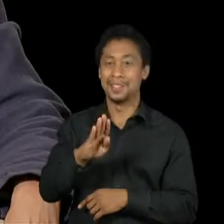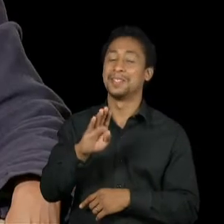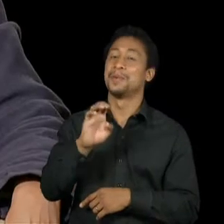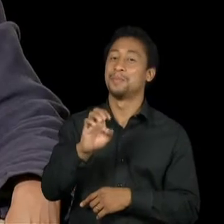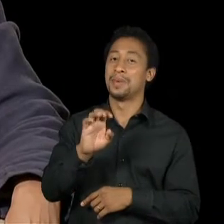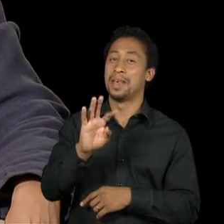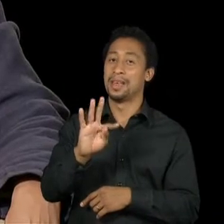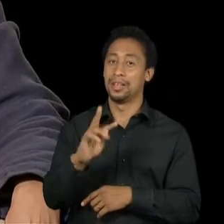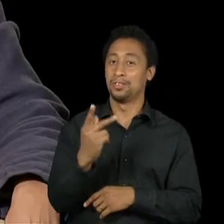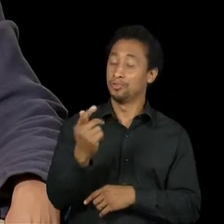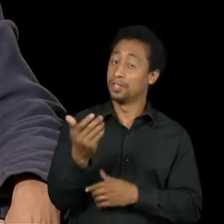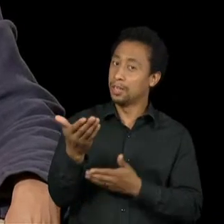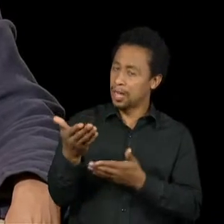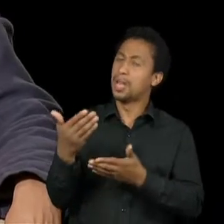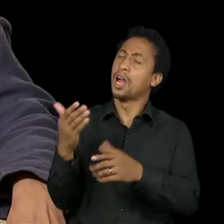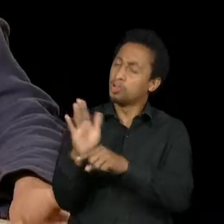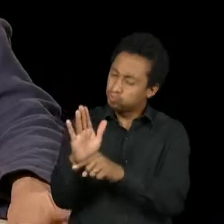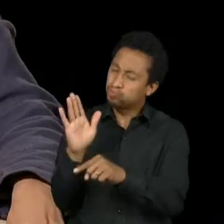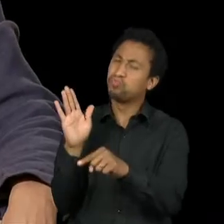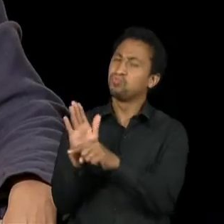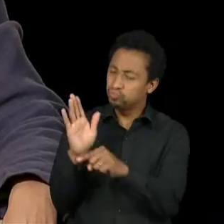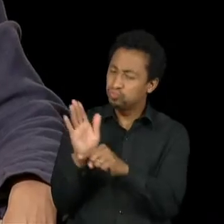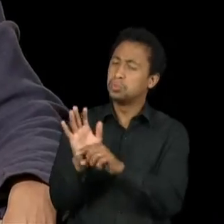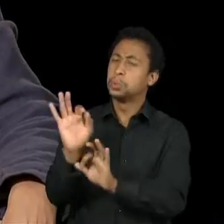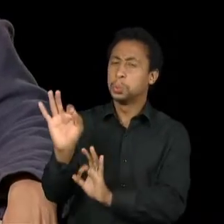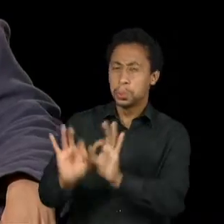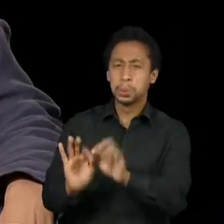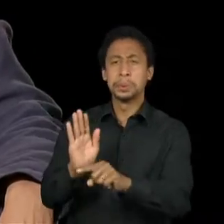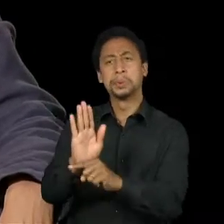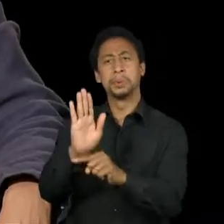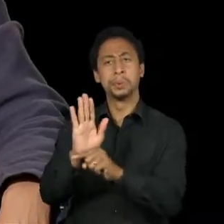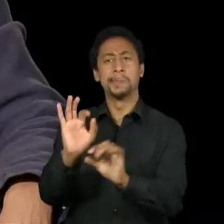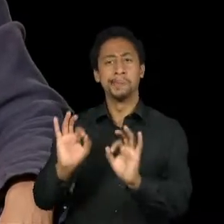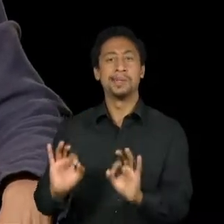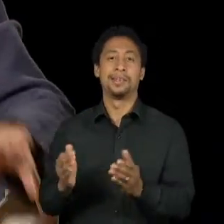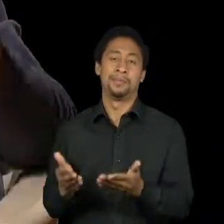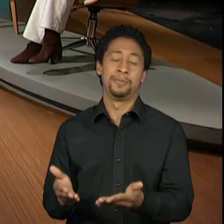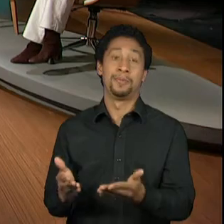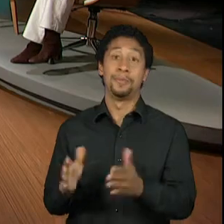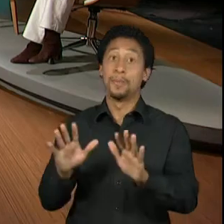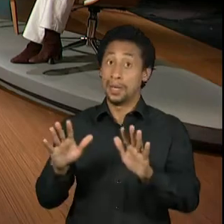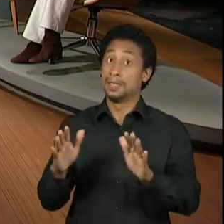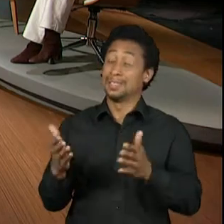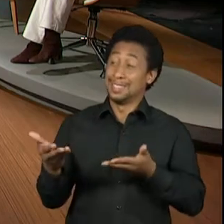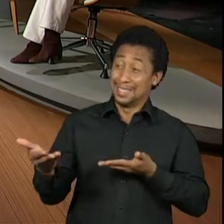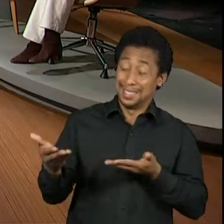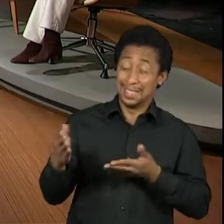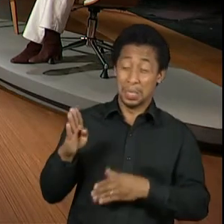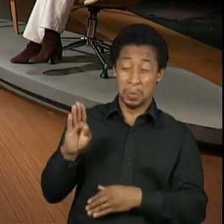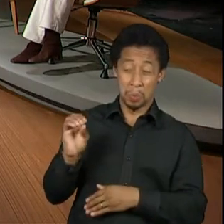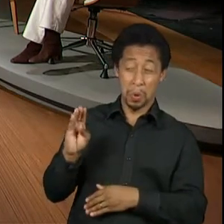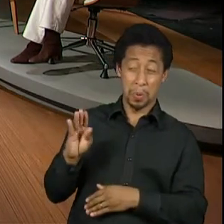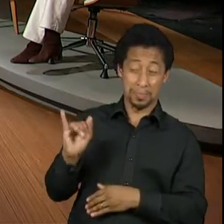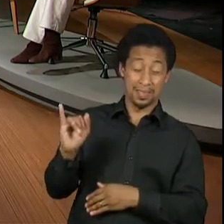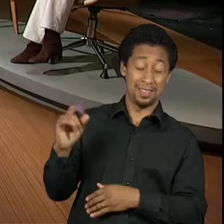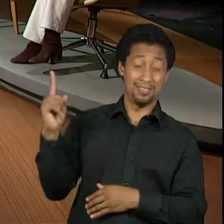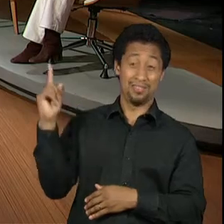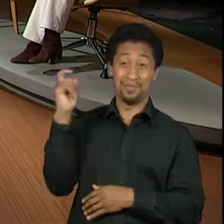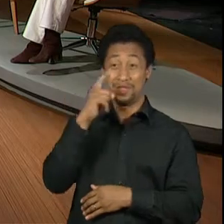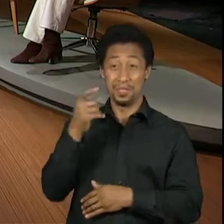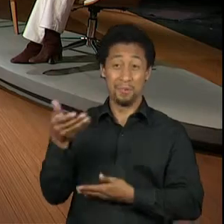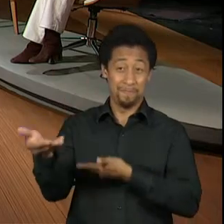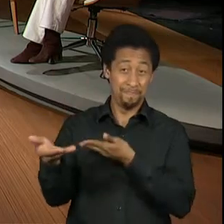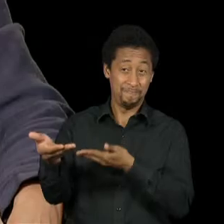profundamente no trabalho. Então, existe uma máxima, enfim, que com o Robert Wilson você não tem a sua personalidade ali. Não.